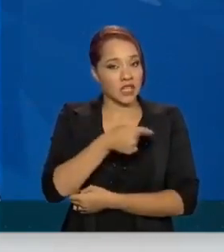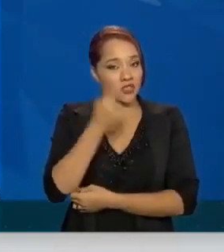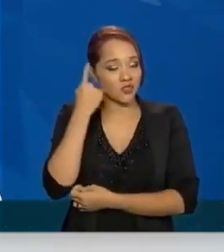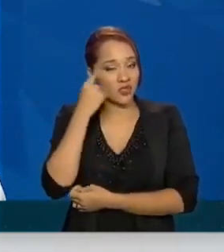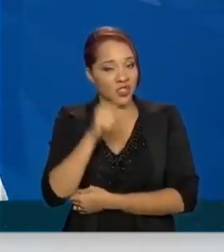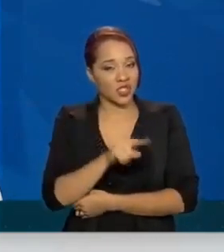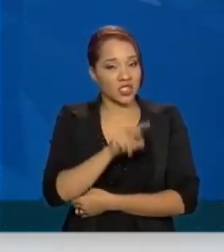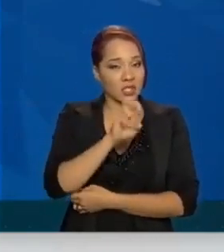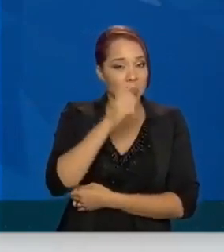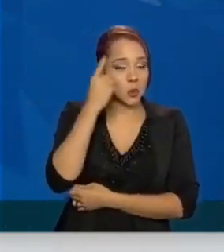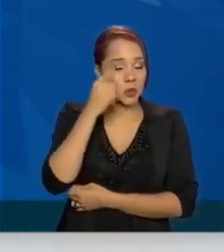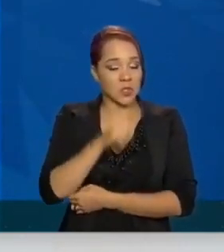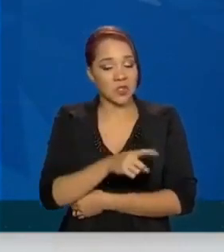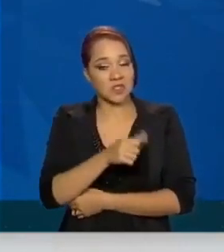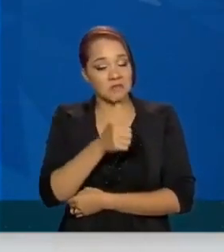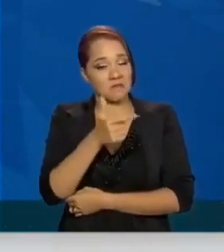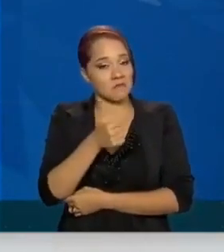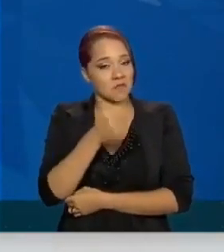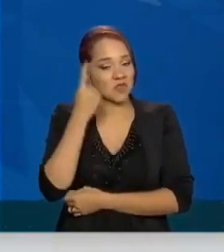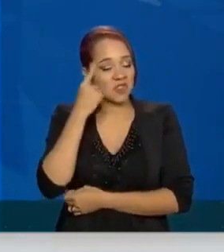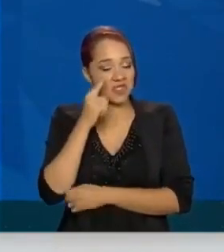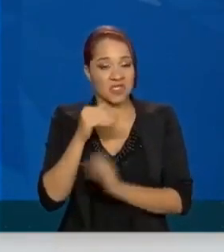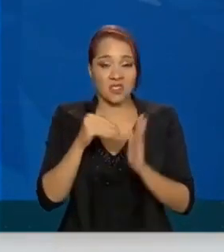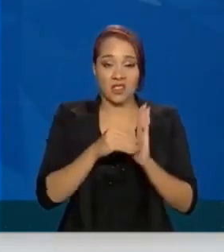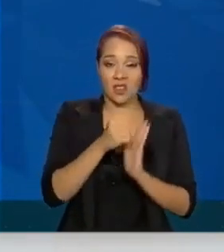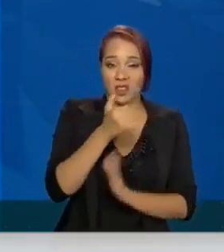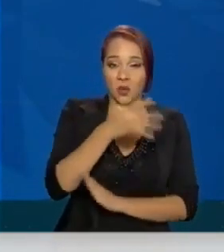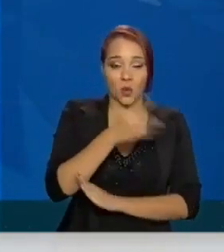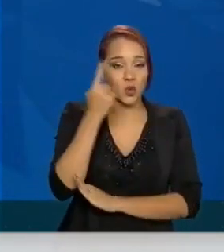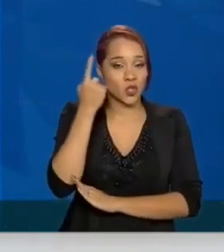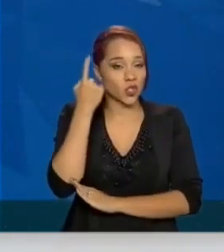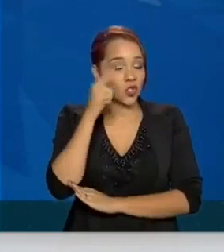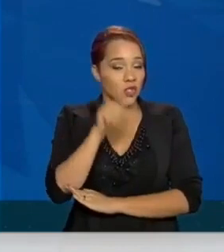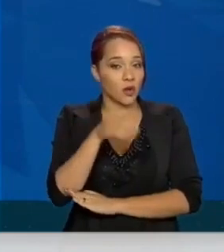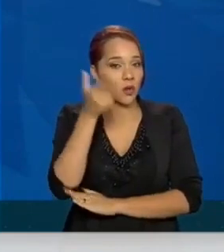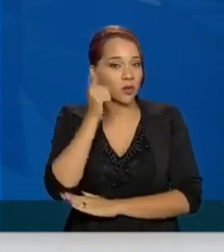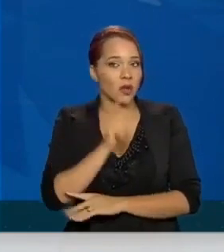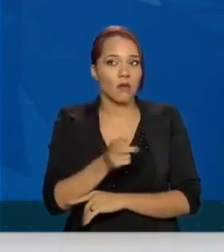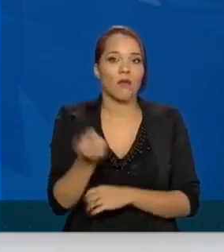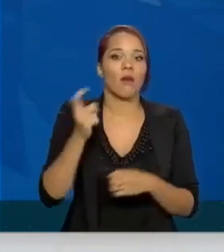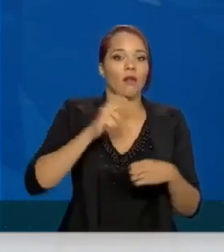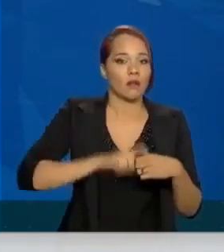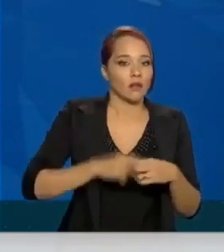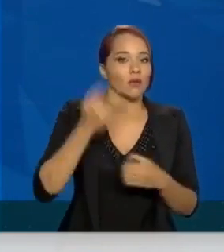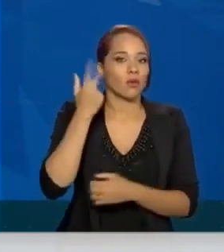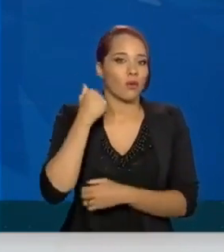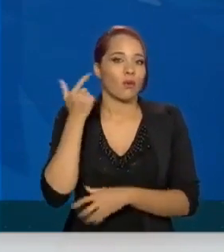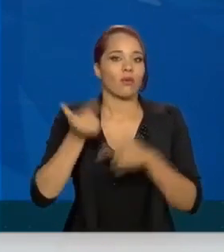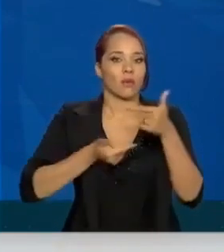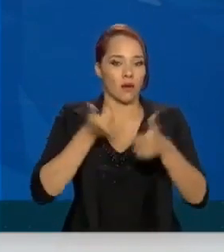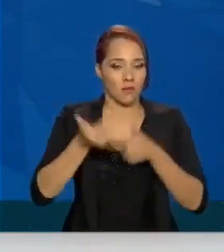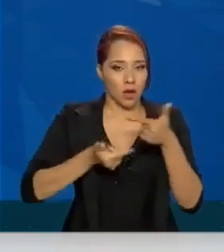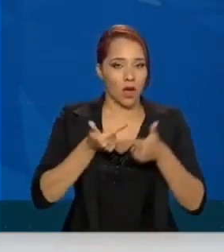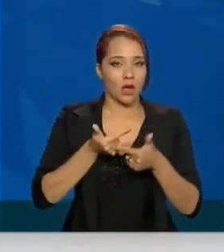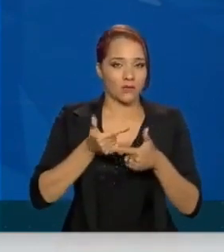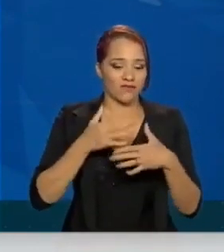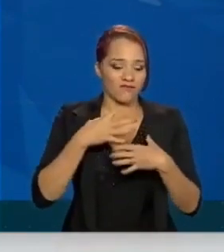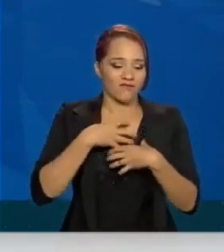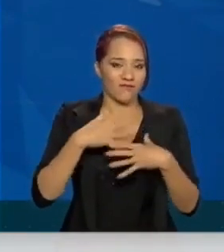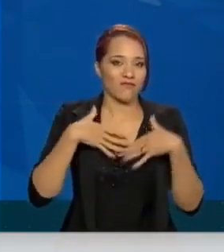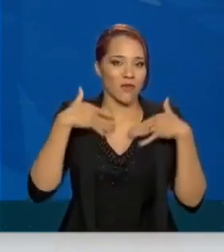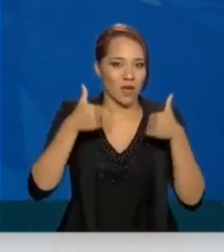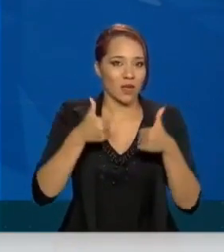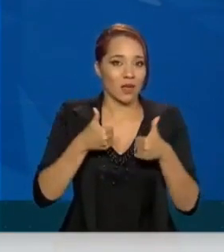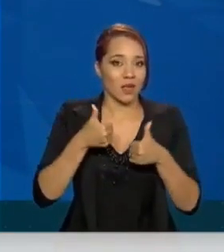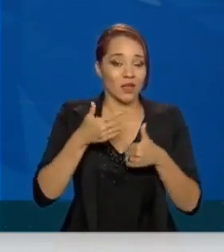cinco dias, dez dias, doze dias, até quatorze dias para se recuperar, para voltar ao trabalho. Então, sempre você tem a